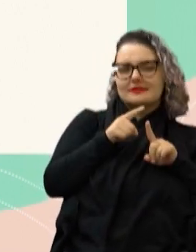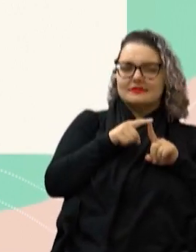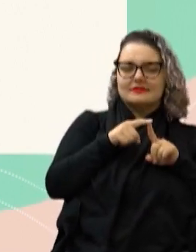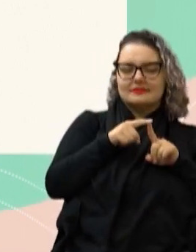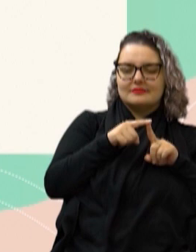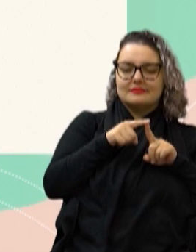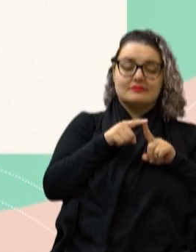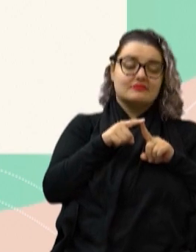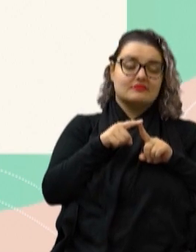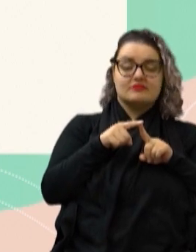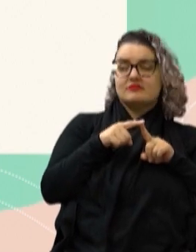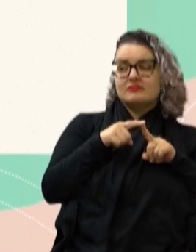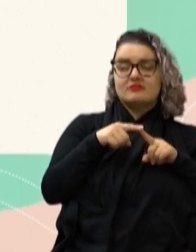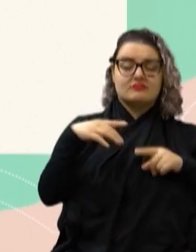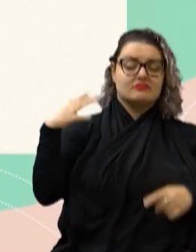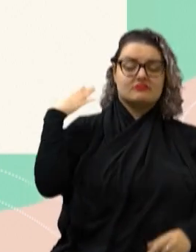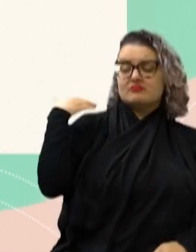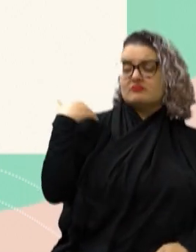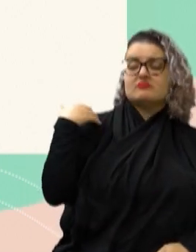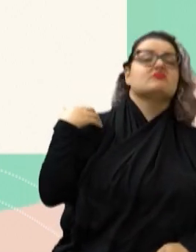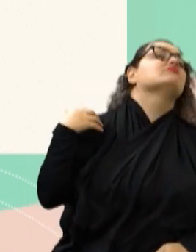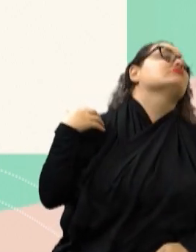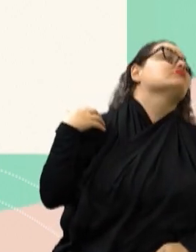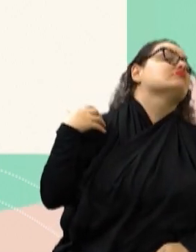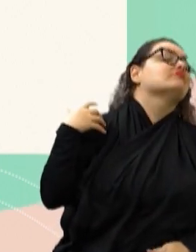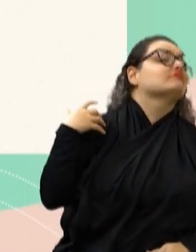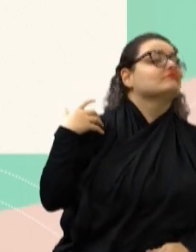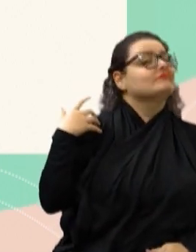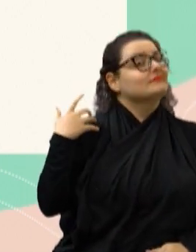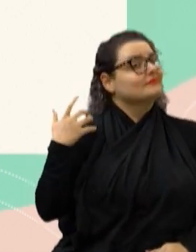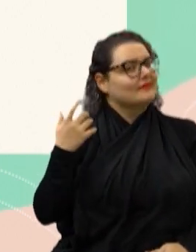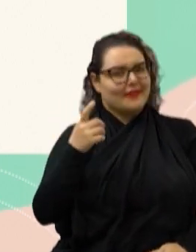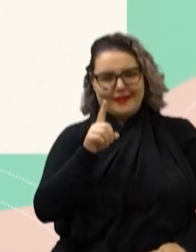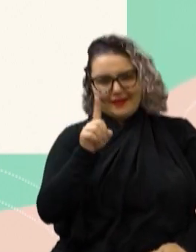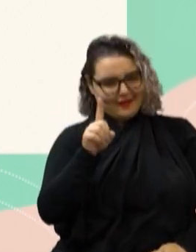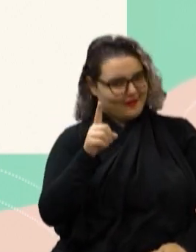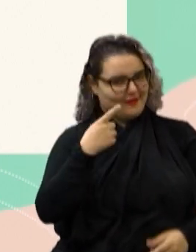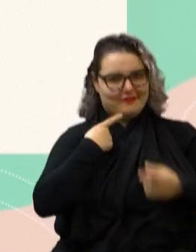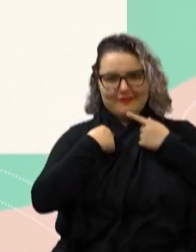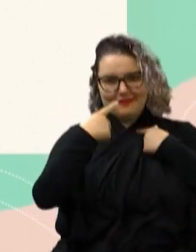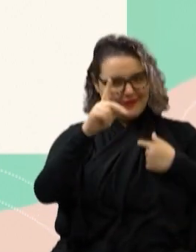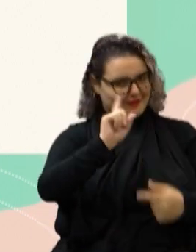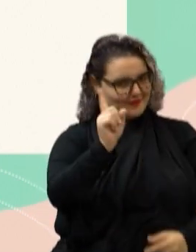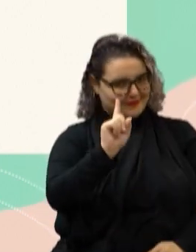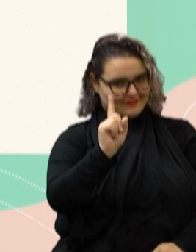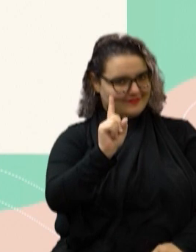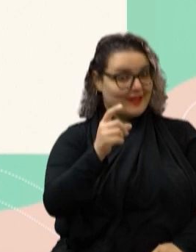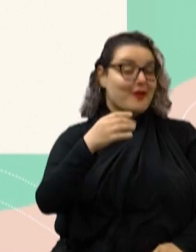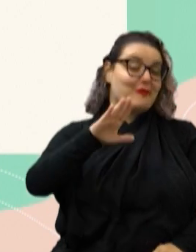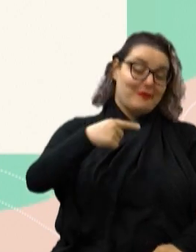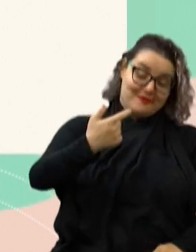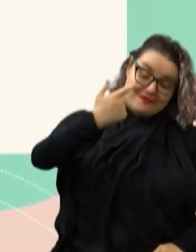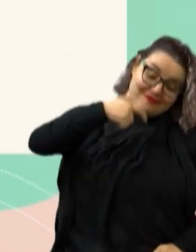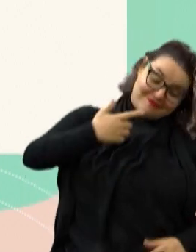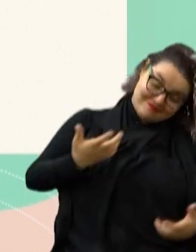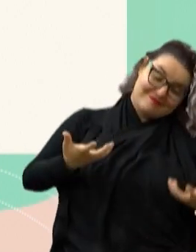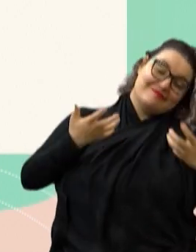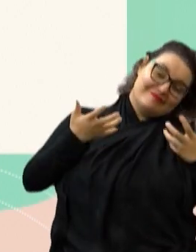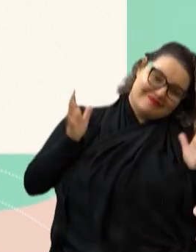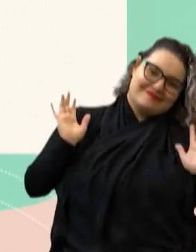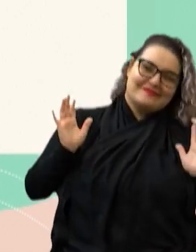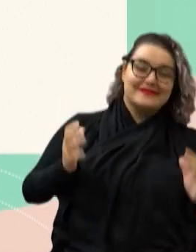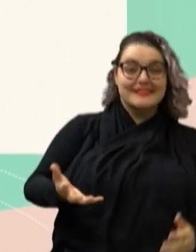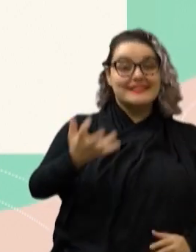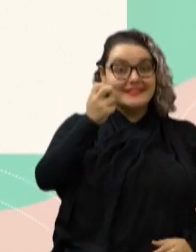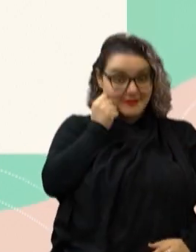que só deixa você colocar a mão quando ele quer e não quando você está com vontade Se quiser adotar entre